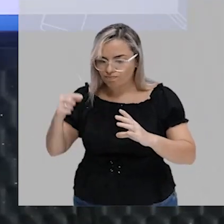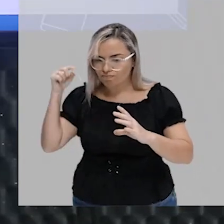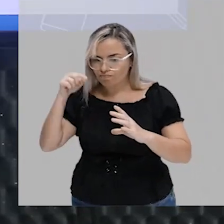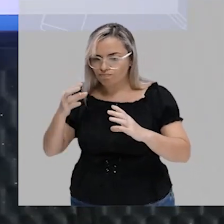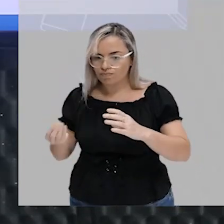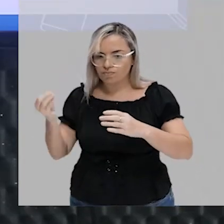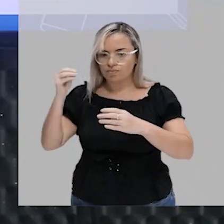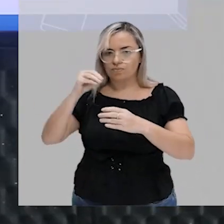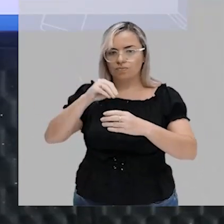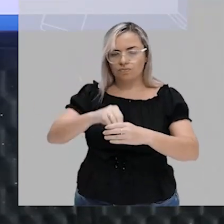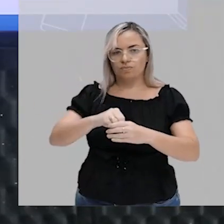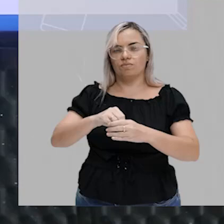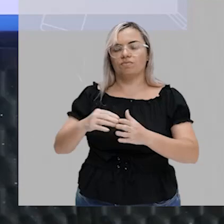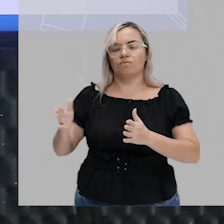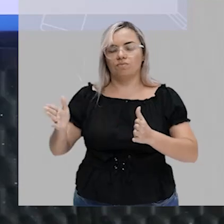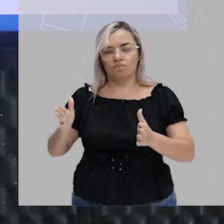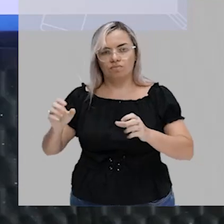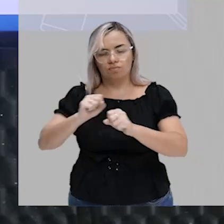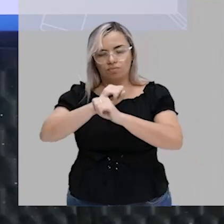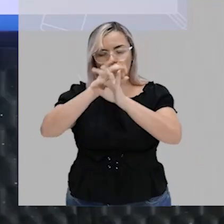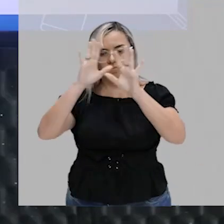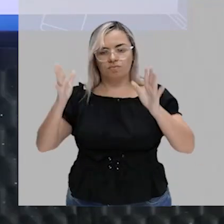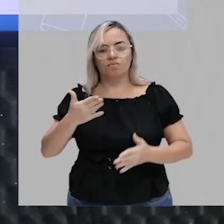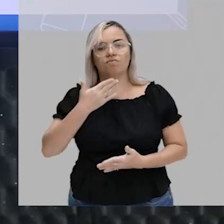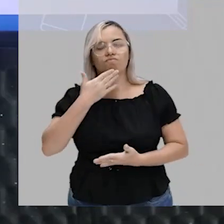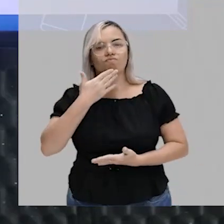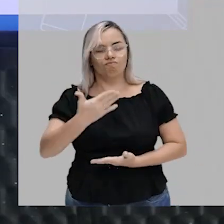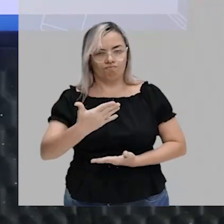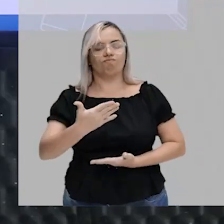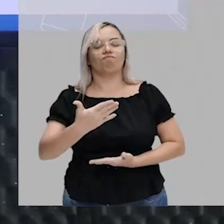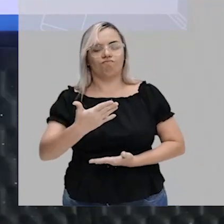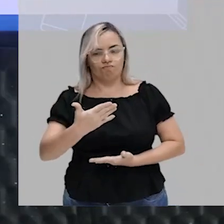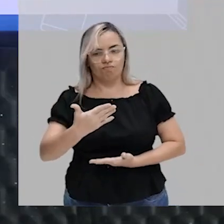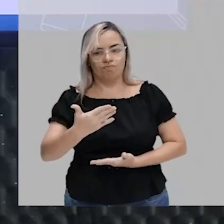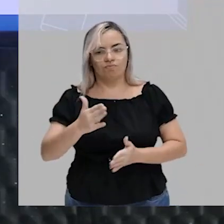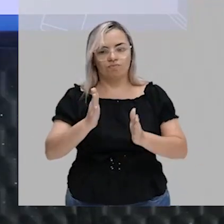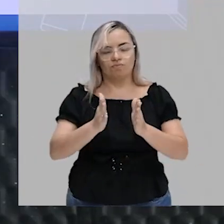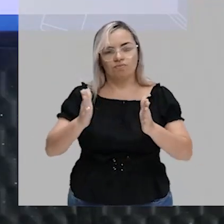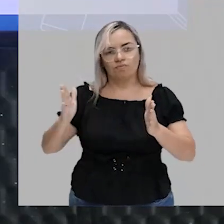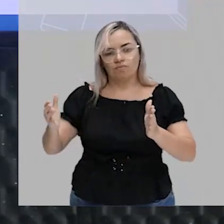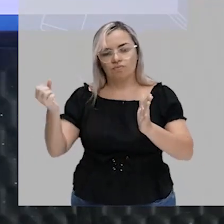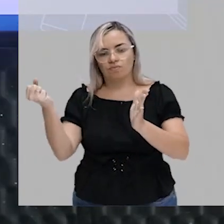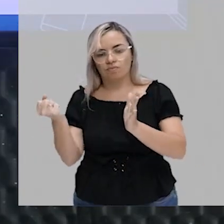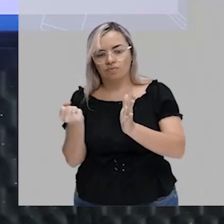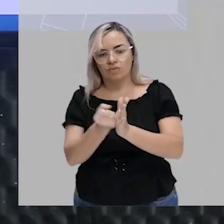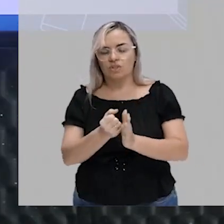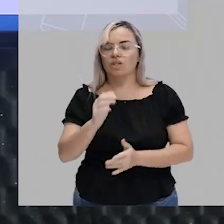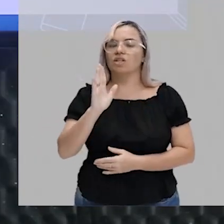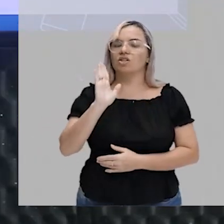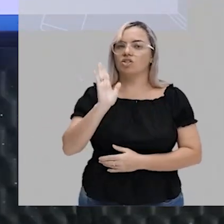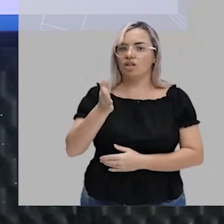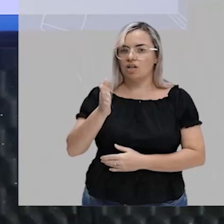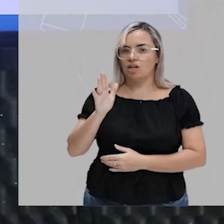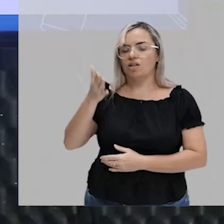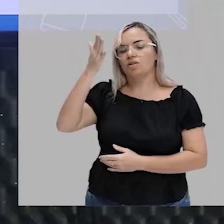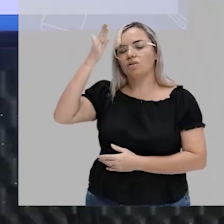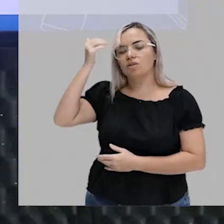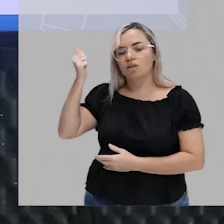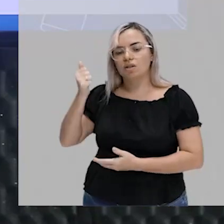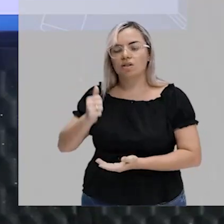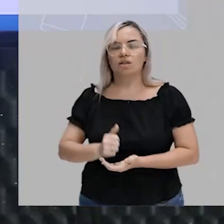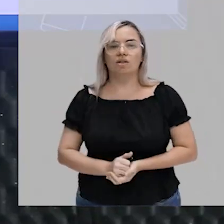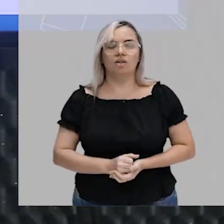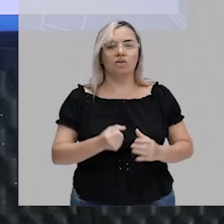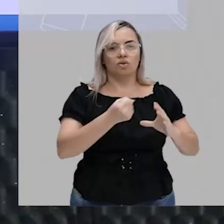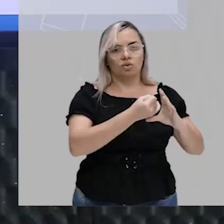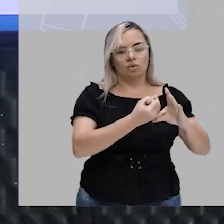aqui, ó, tá bem claro, tá pedindo que seja colocado em símbolos, você já vai, né, colocar